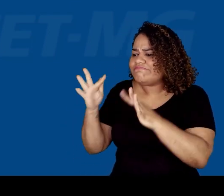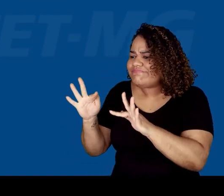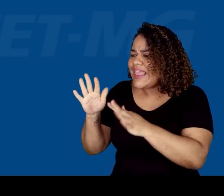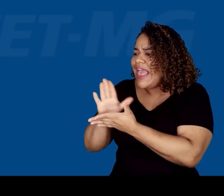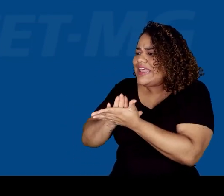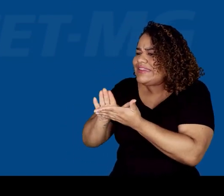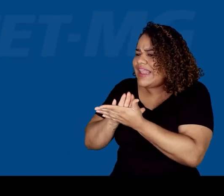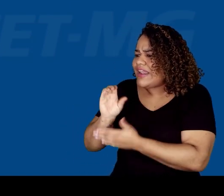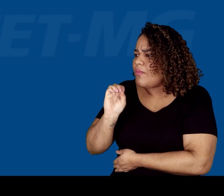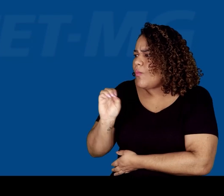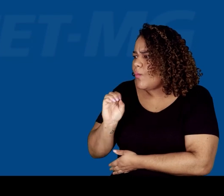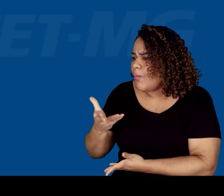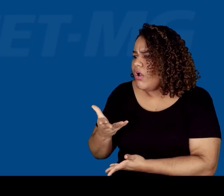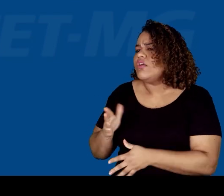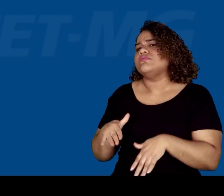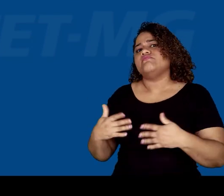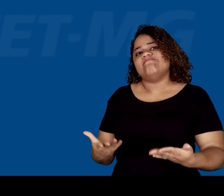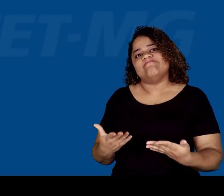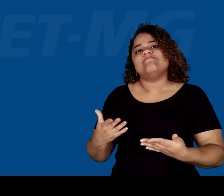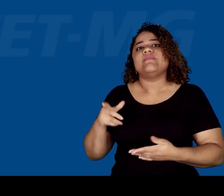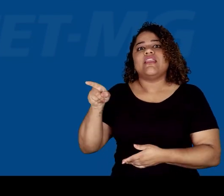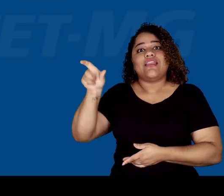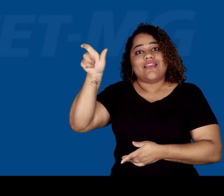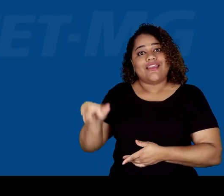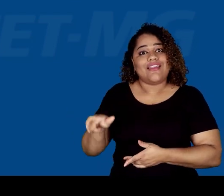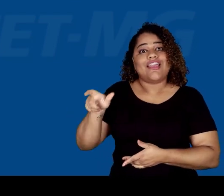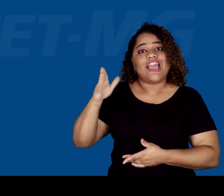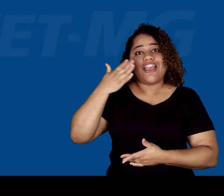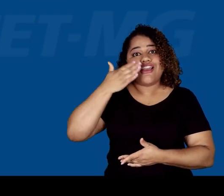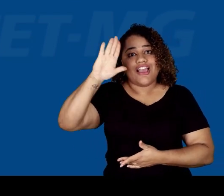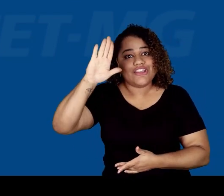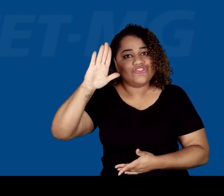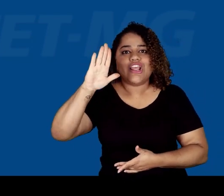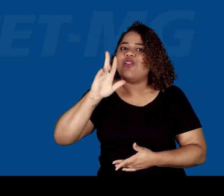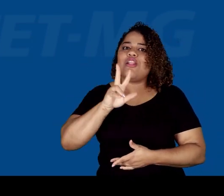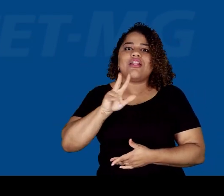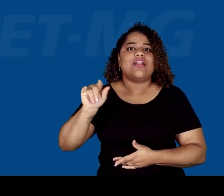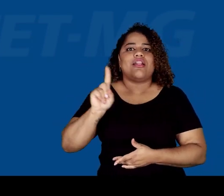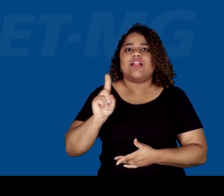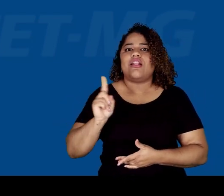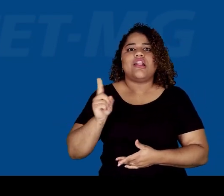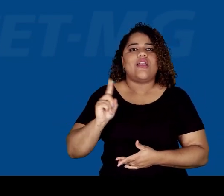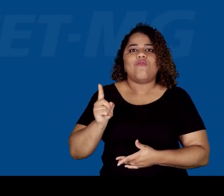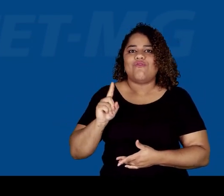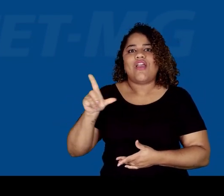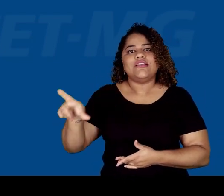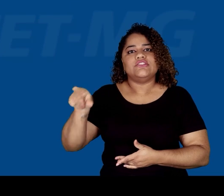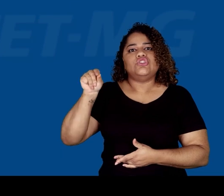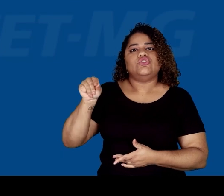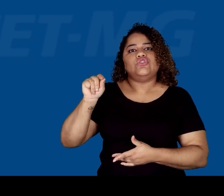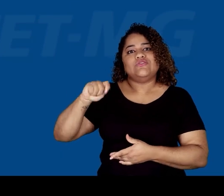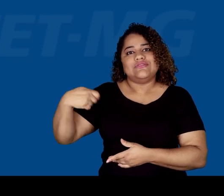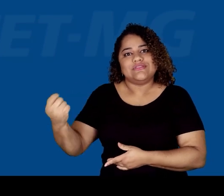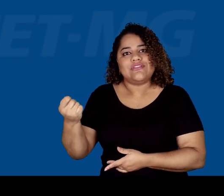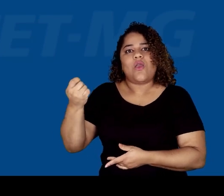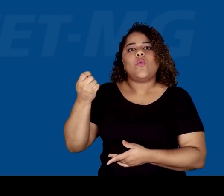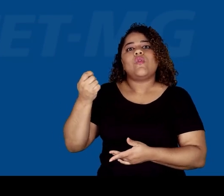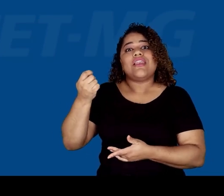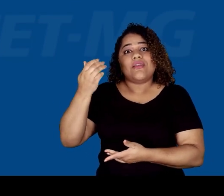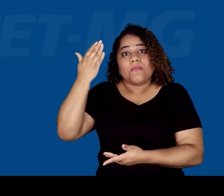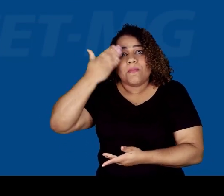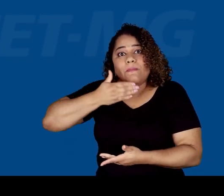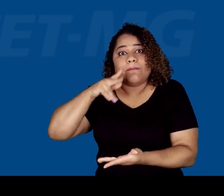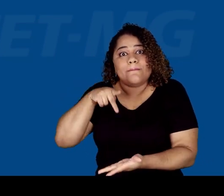autodeclarou negra características fenotípicas de pessoas negras, os candidatos ou as candidatas não serão considerados e